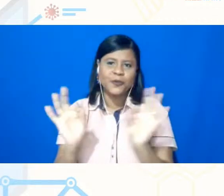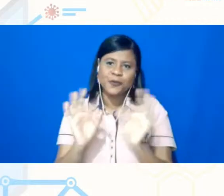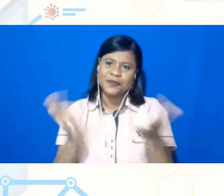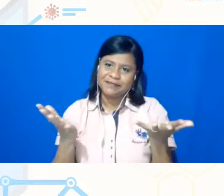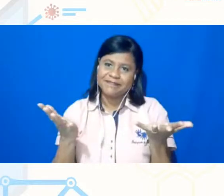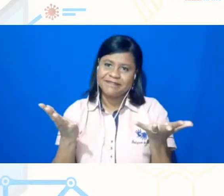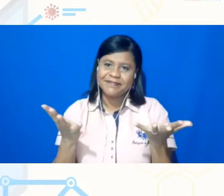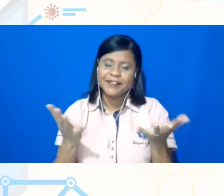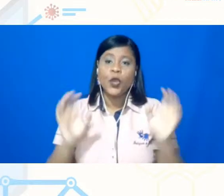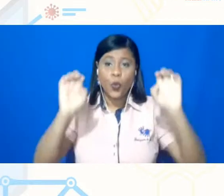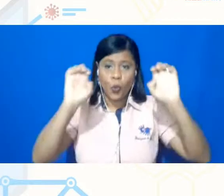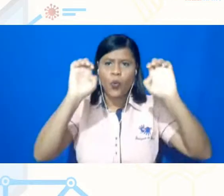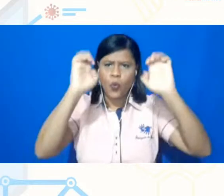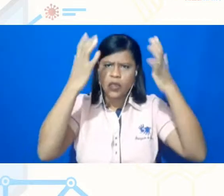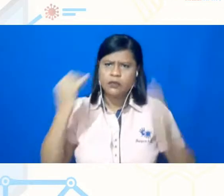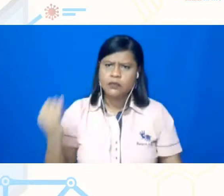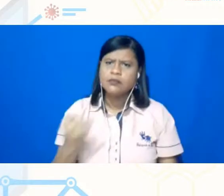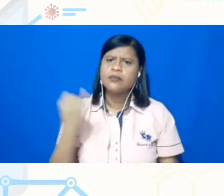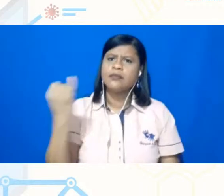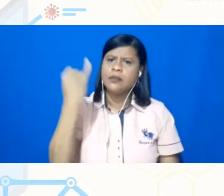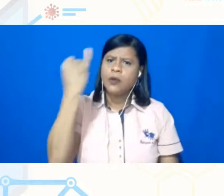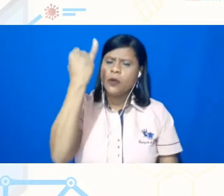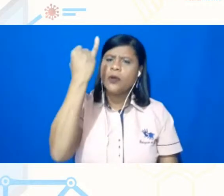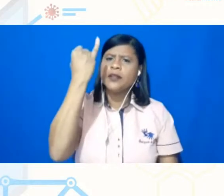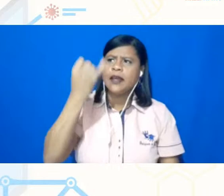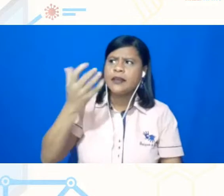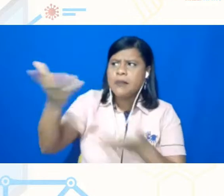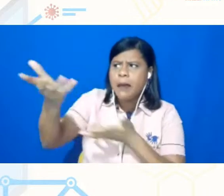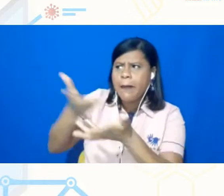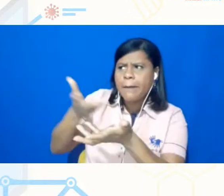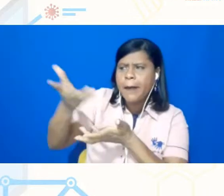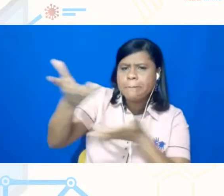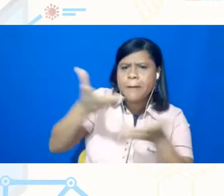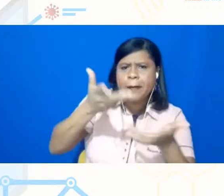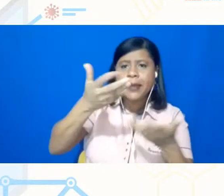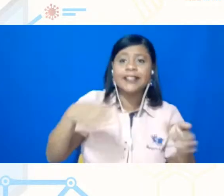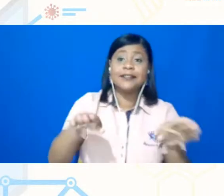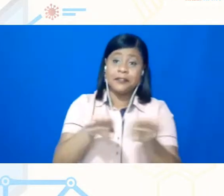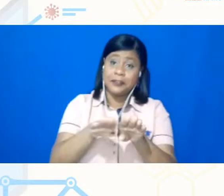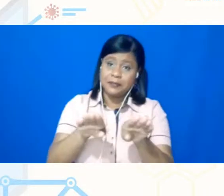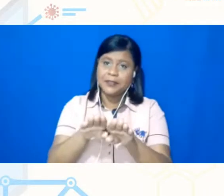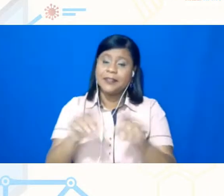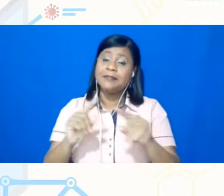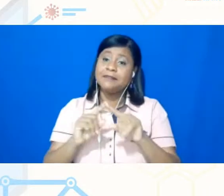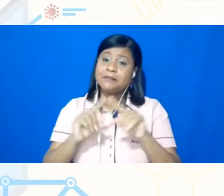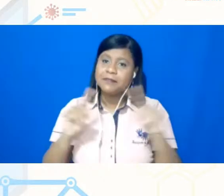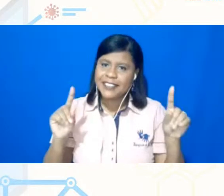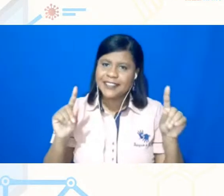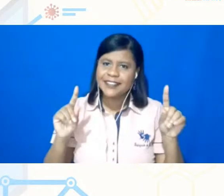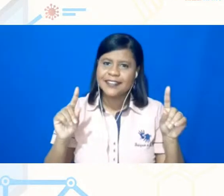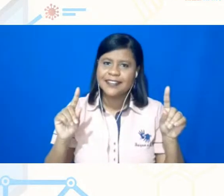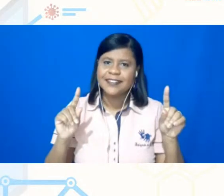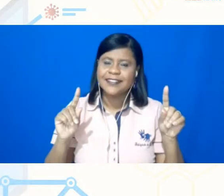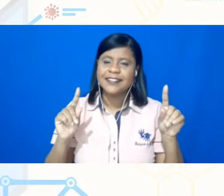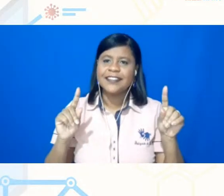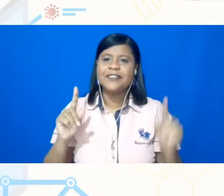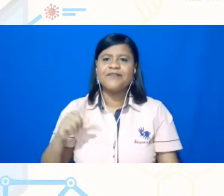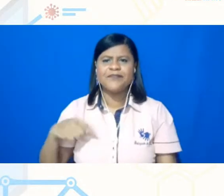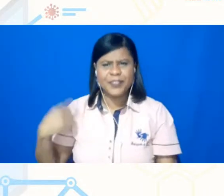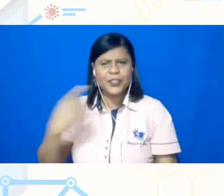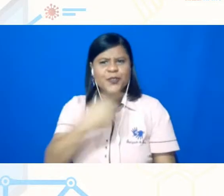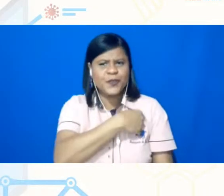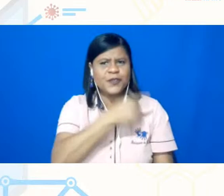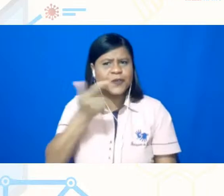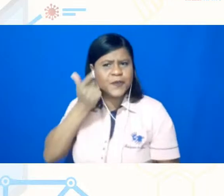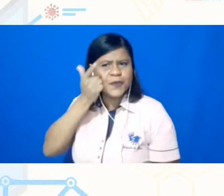eventos são muito importantes para isso também, mas a gente já conseguiu,